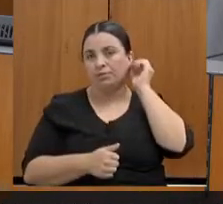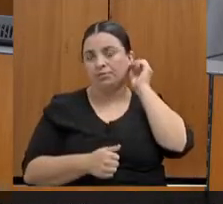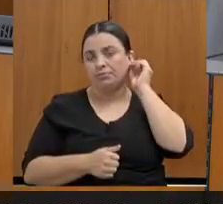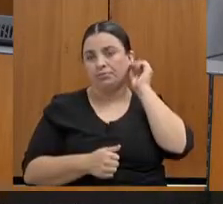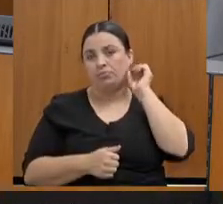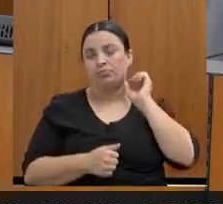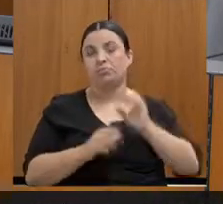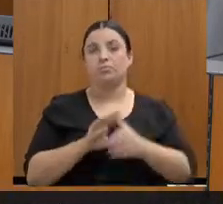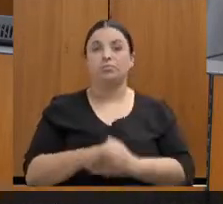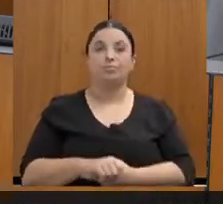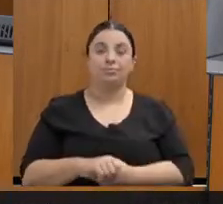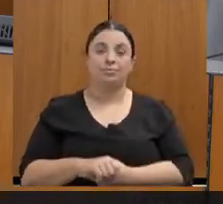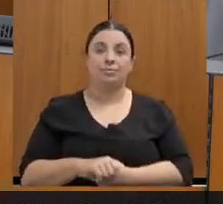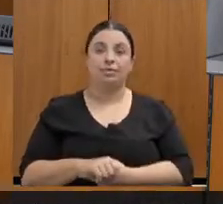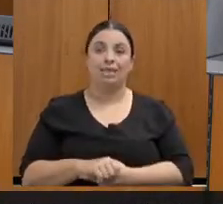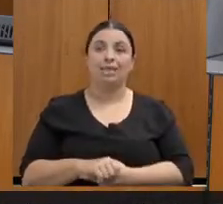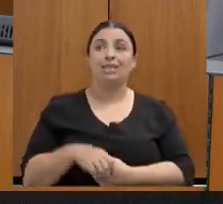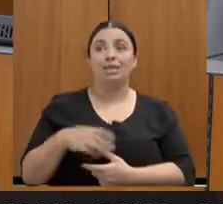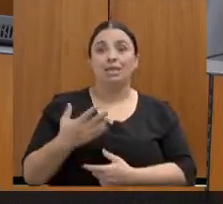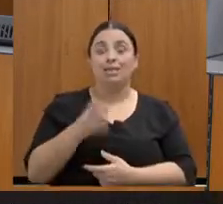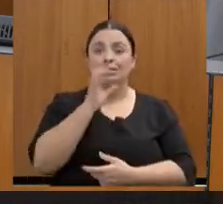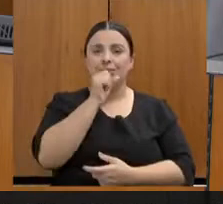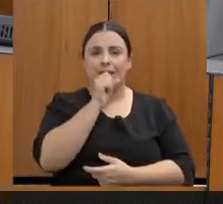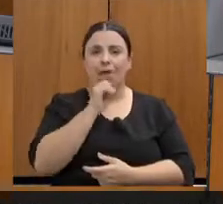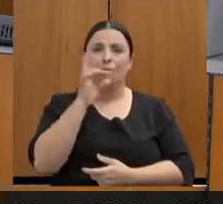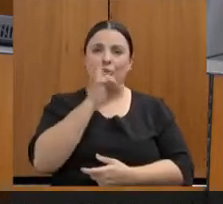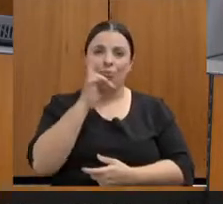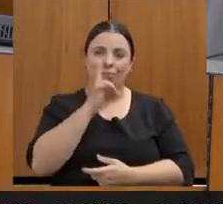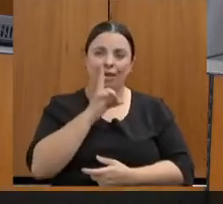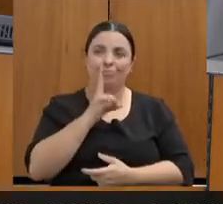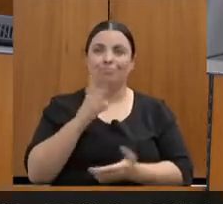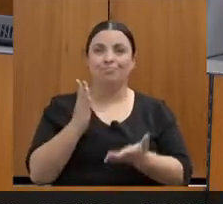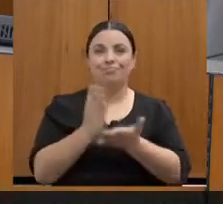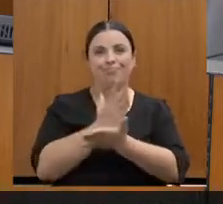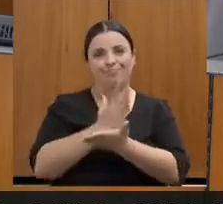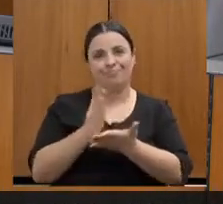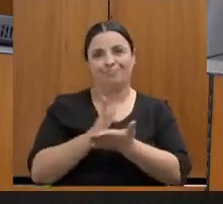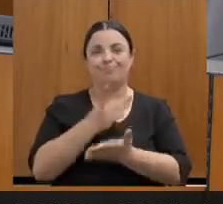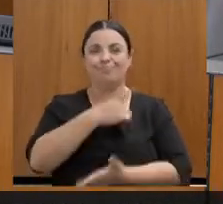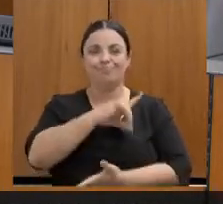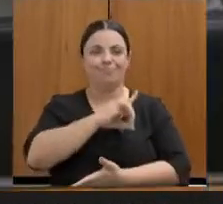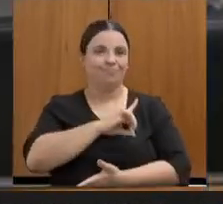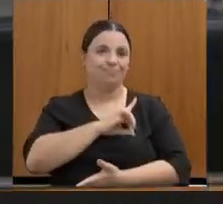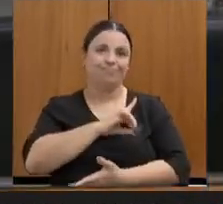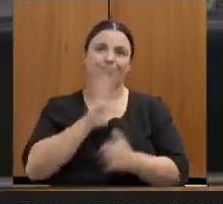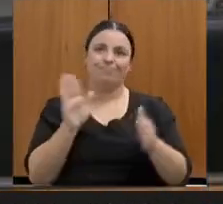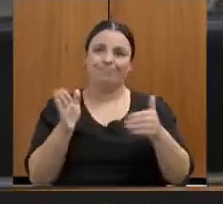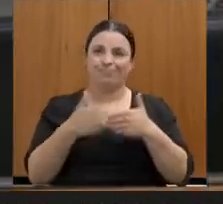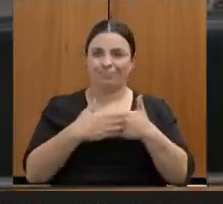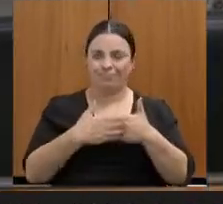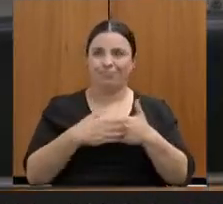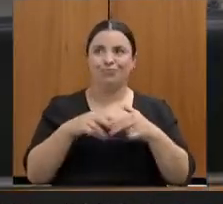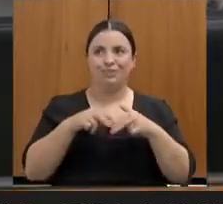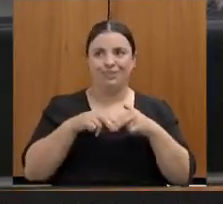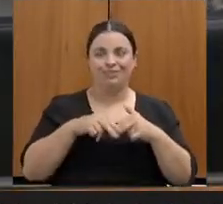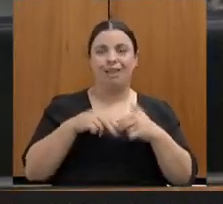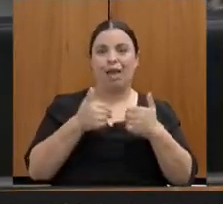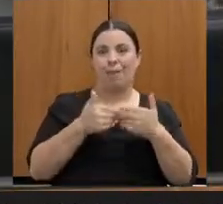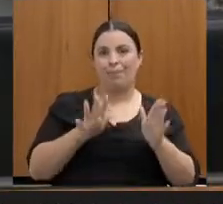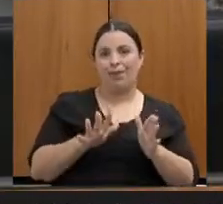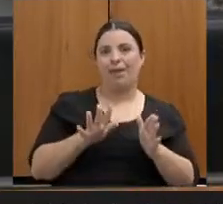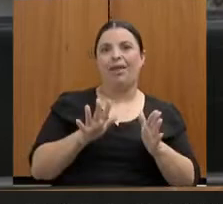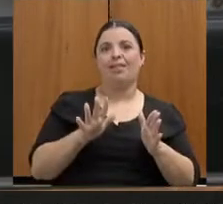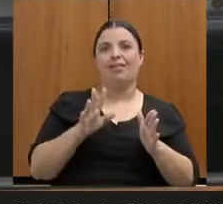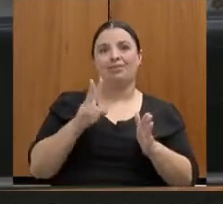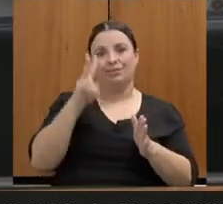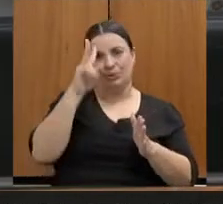nós não temos funcionamento em todas as unidades, porque elas funcionam de segunda a sexta. E aí, algo que a gente também sempre